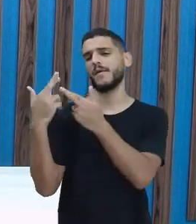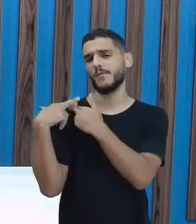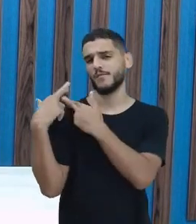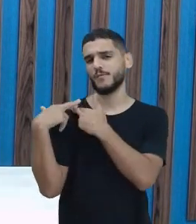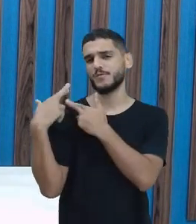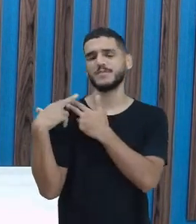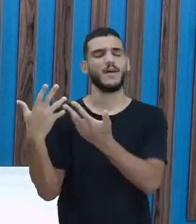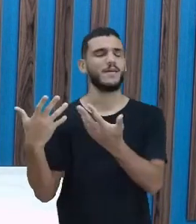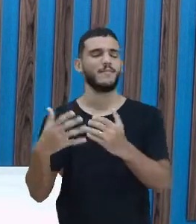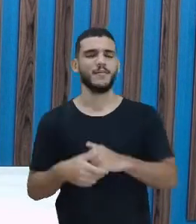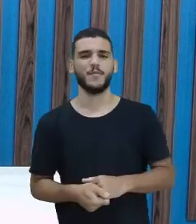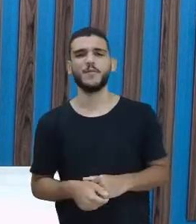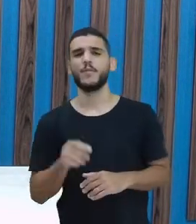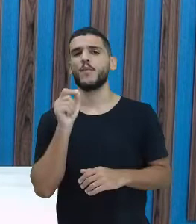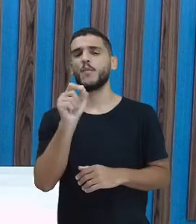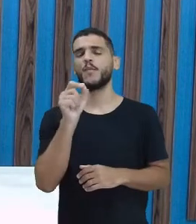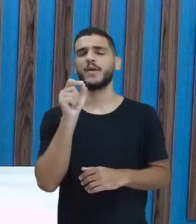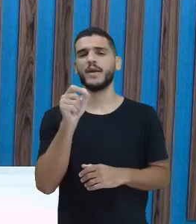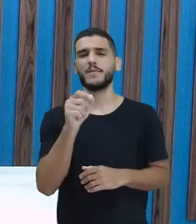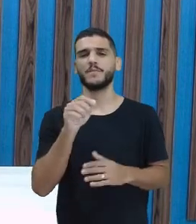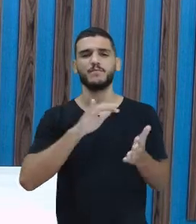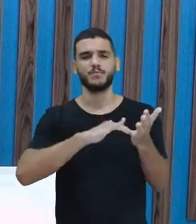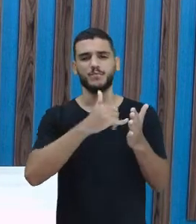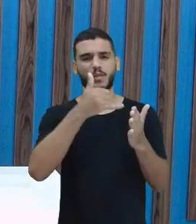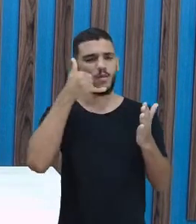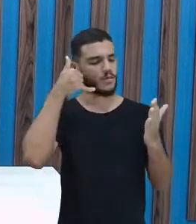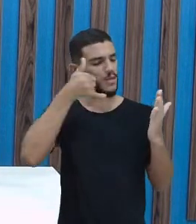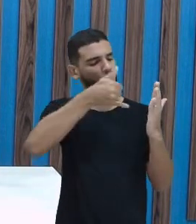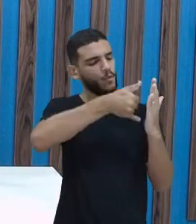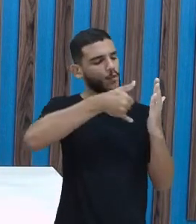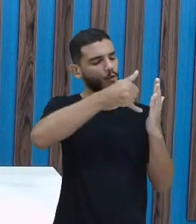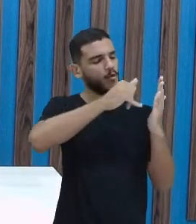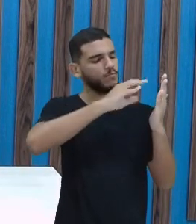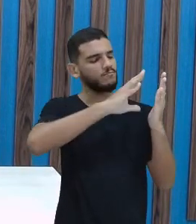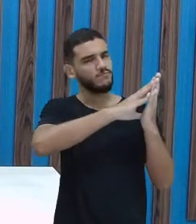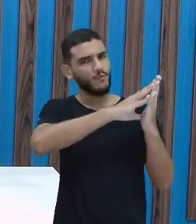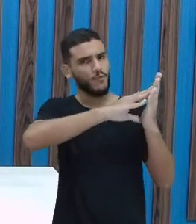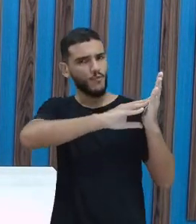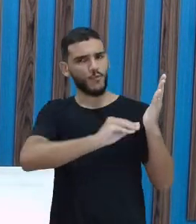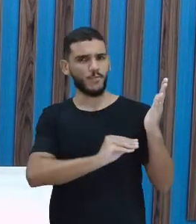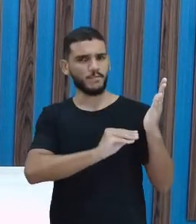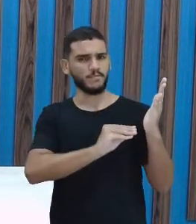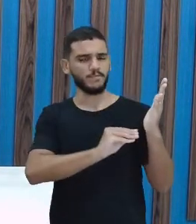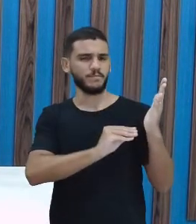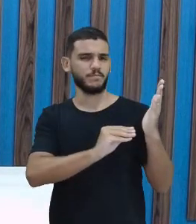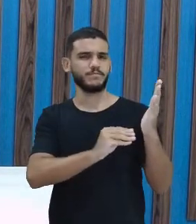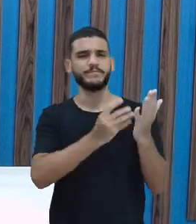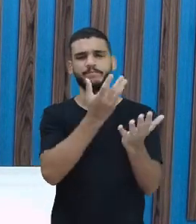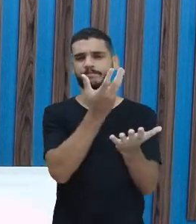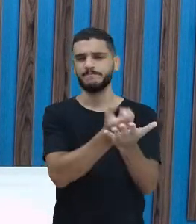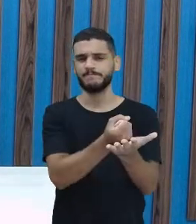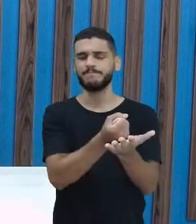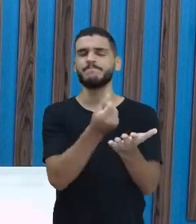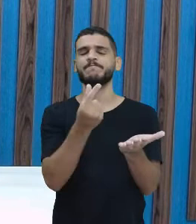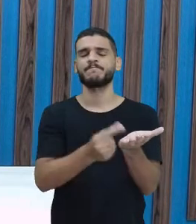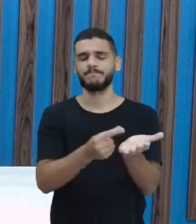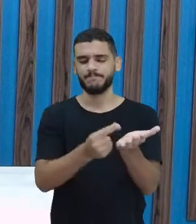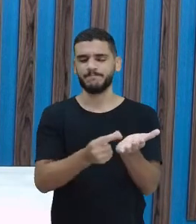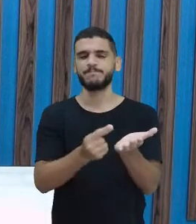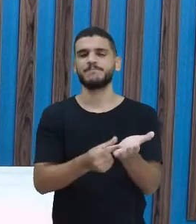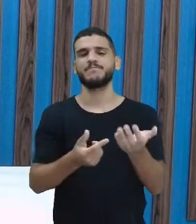adulto que está cuidando de você para direcionar a câmera do celular para um desses QR Code. E ele vai te guiar direto para o